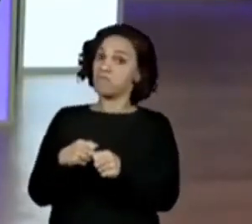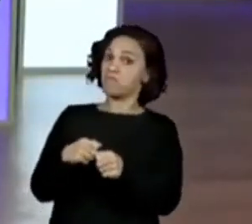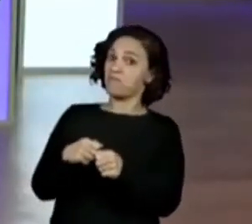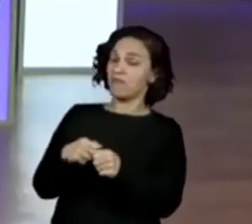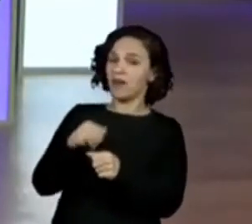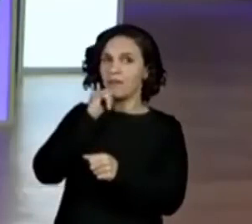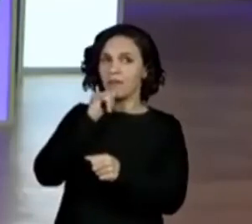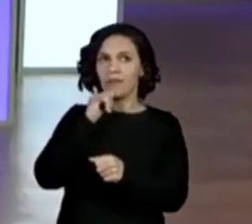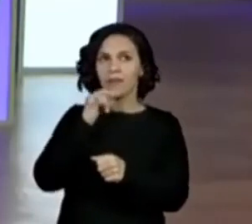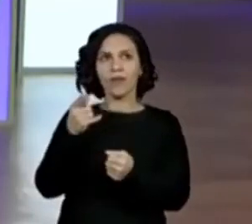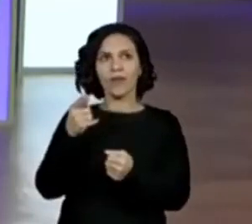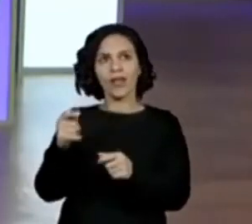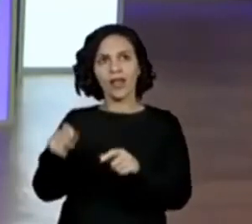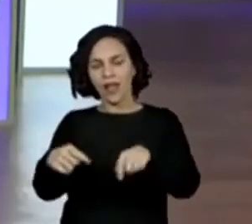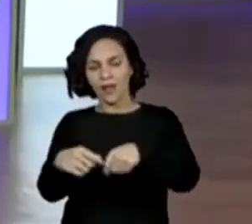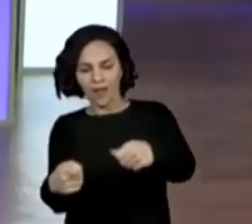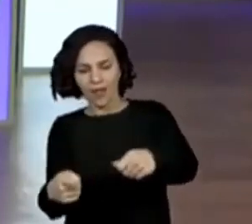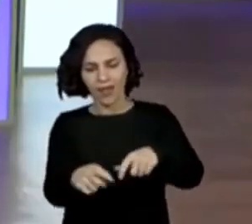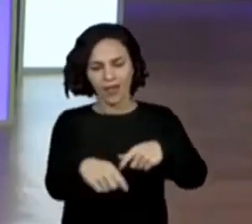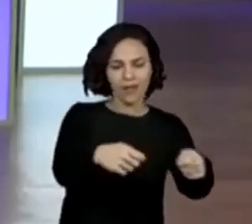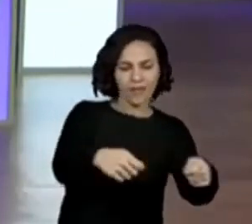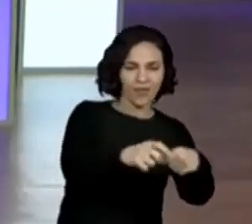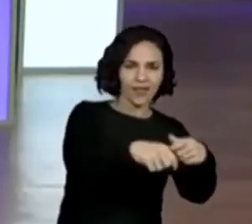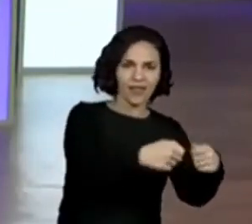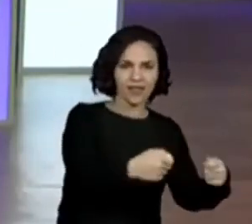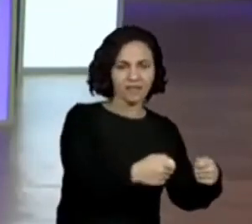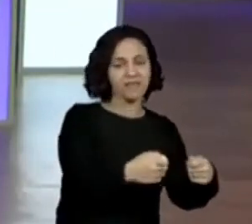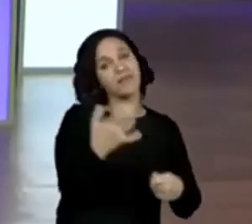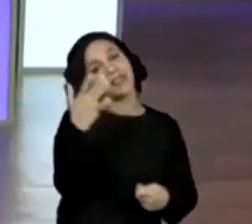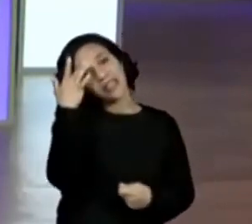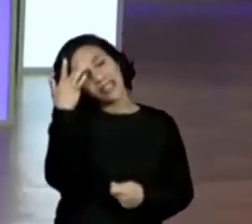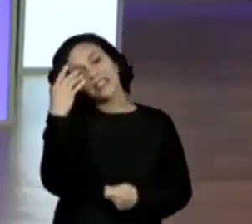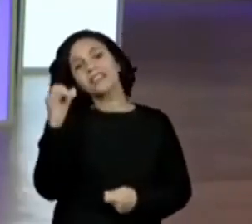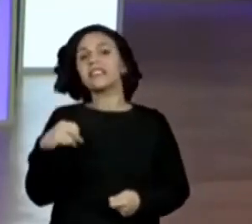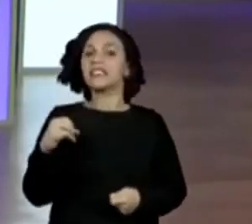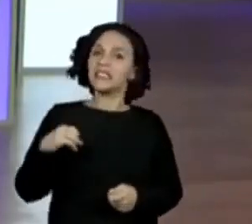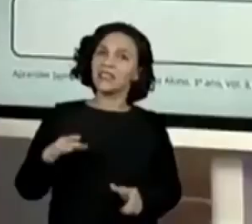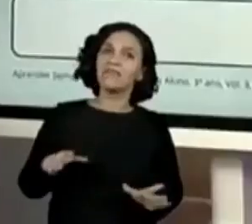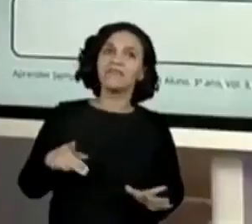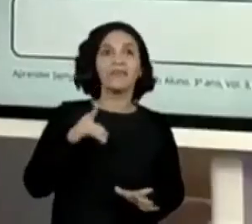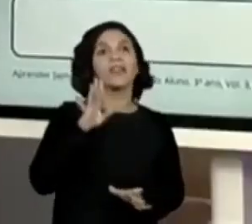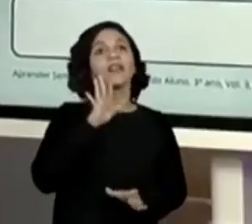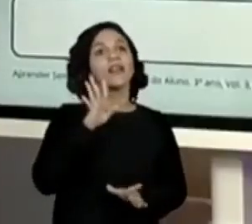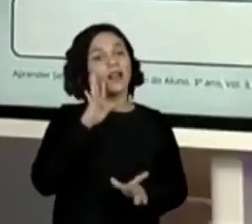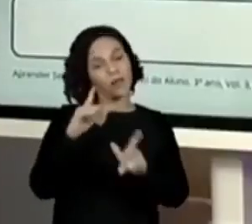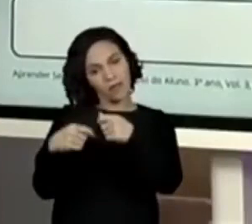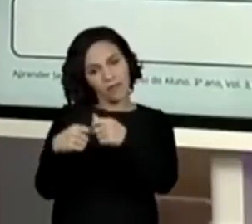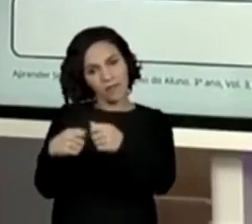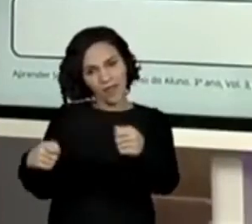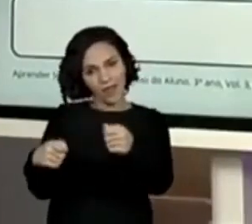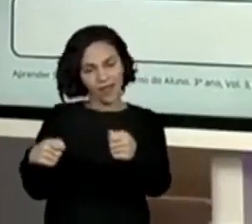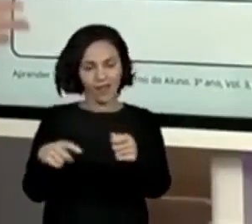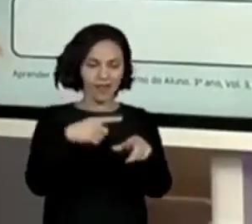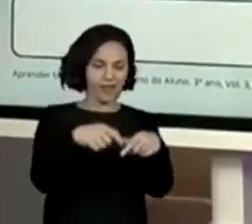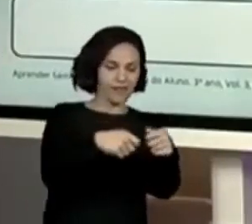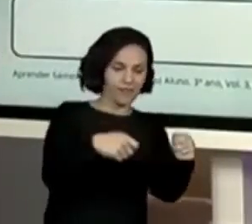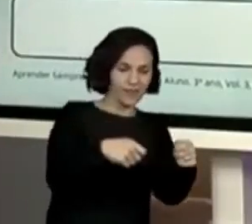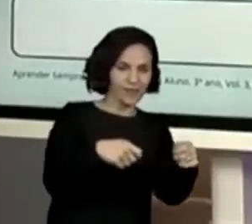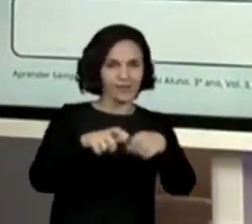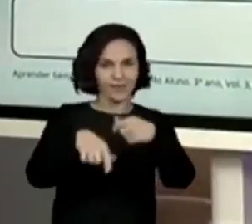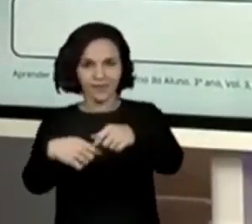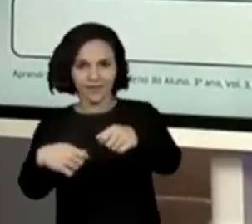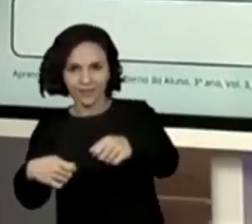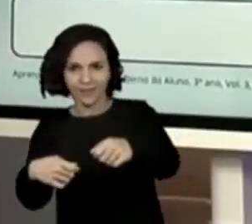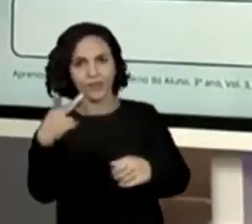não se amarrar, amarrar uma corda na outra? Devem ter brincado. É uma brincadeira legal, para amarrar uma corda na outra aí na sua